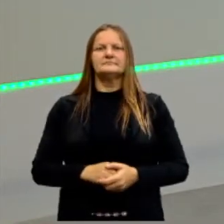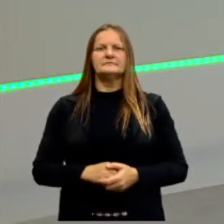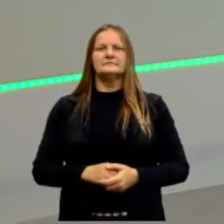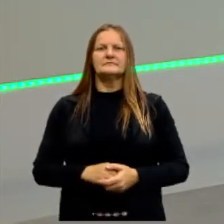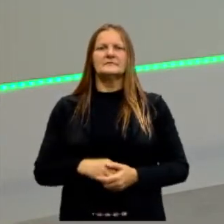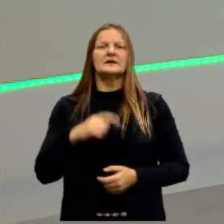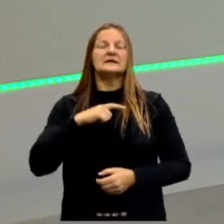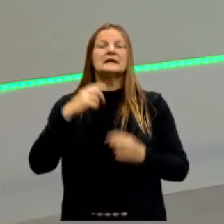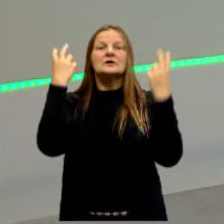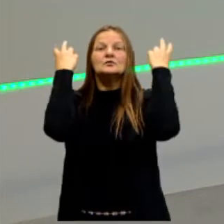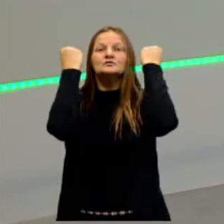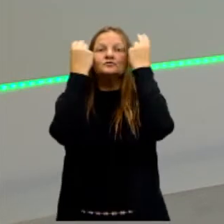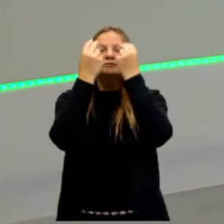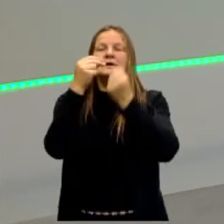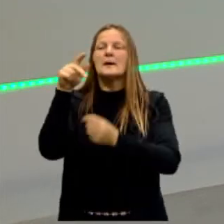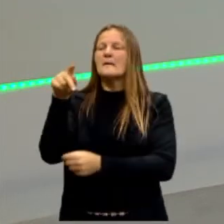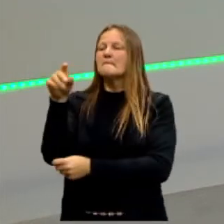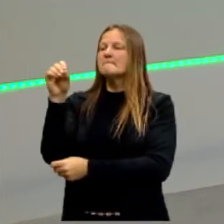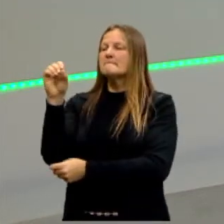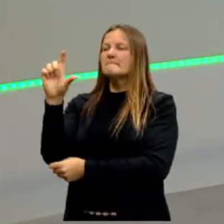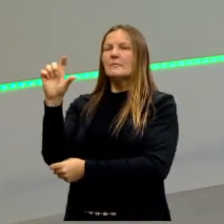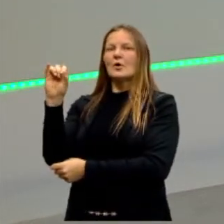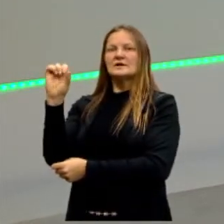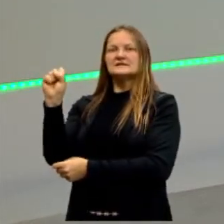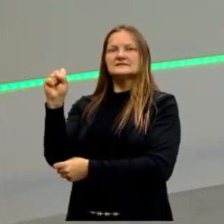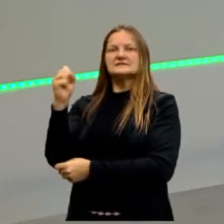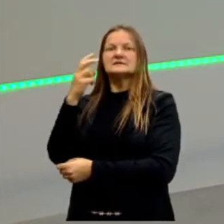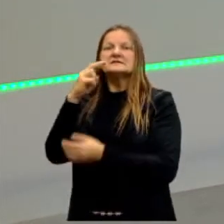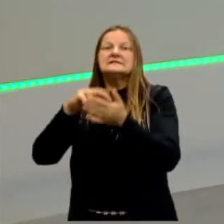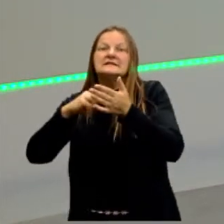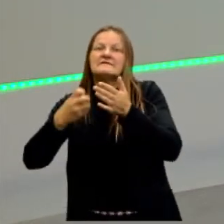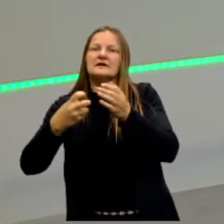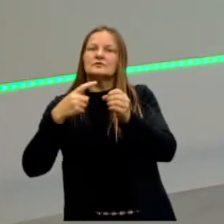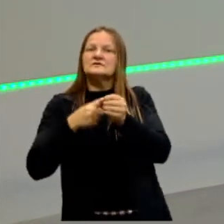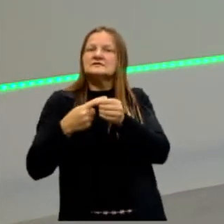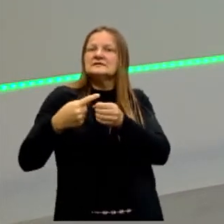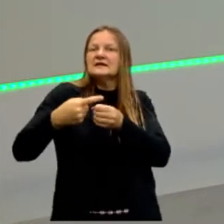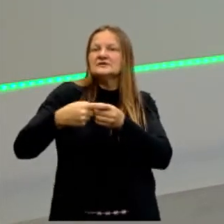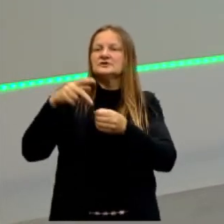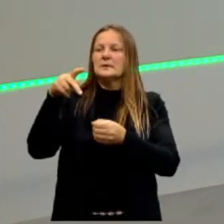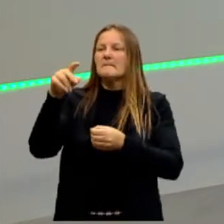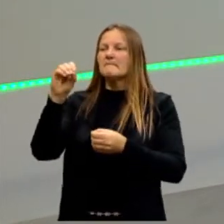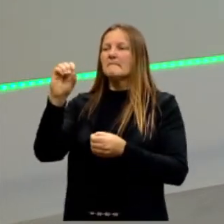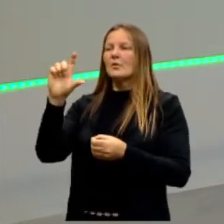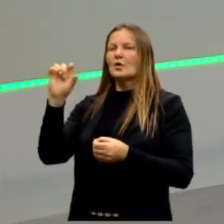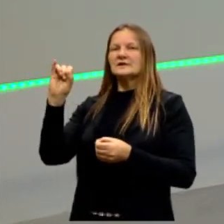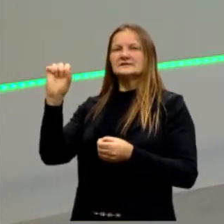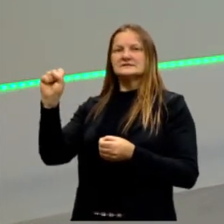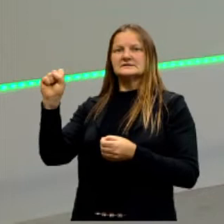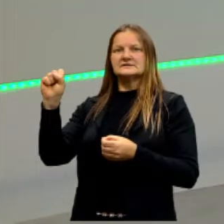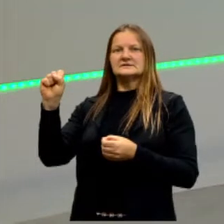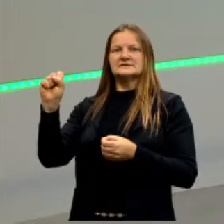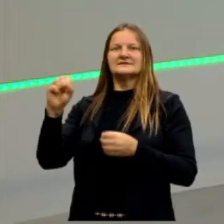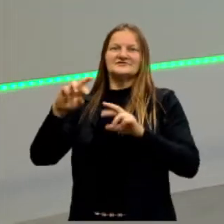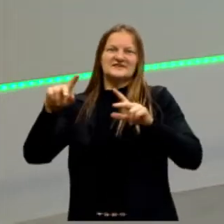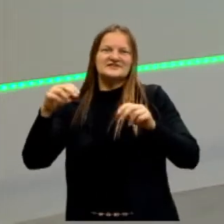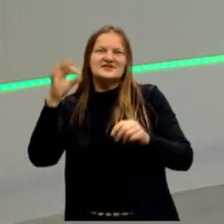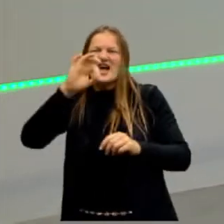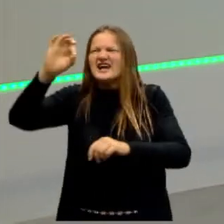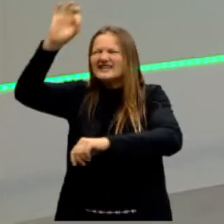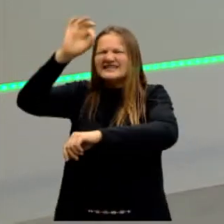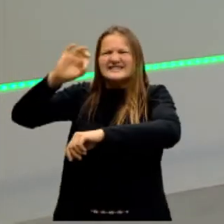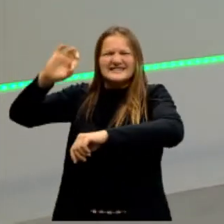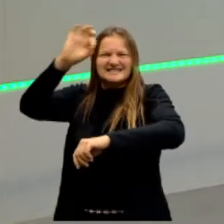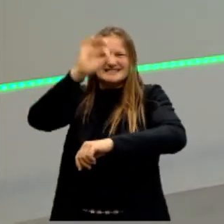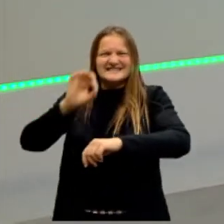do termo grego polis, que quer dizer cidade. Polis é cidade. Não é aquilo que a Zé Bê acói. Isso é outra coisa.